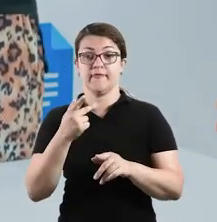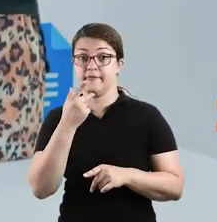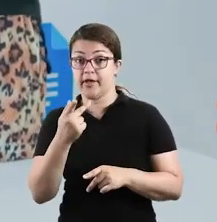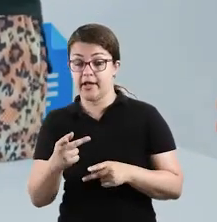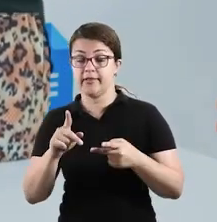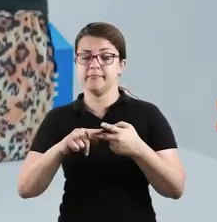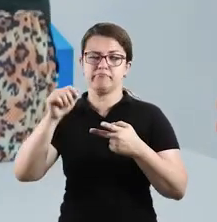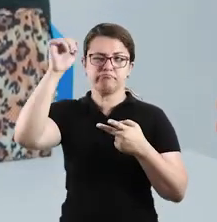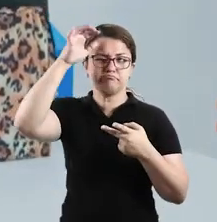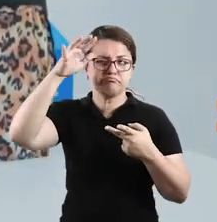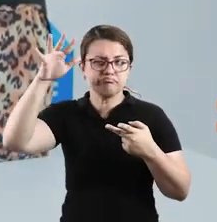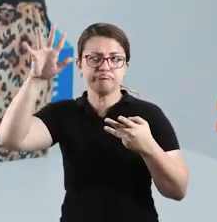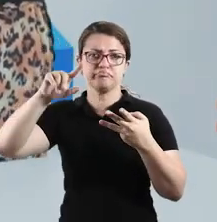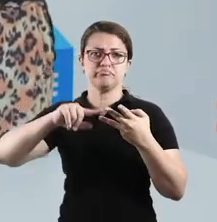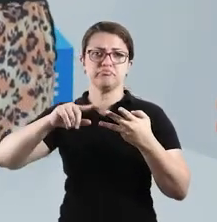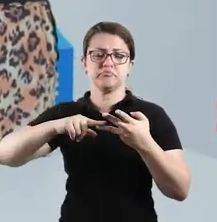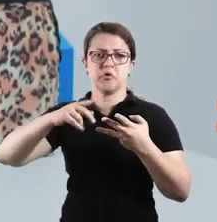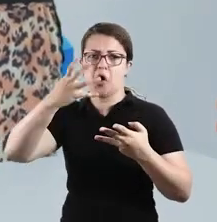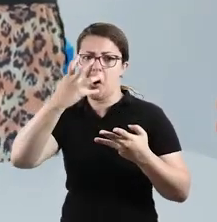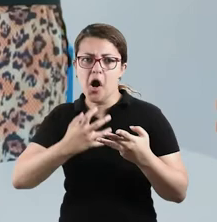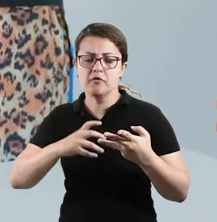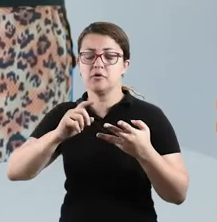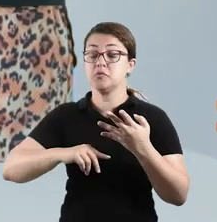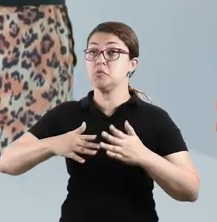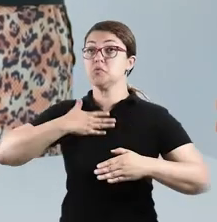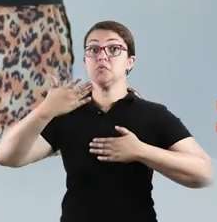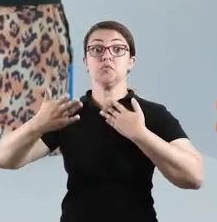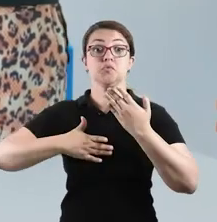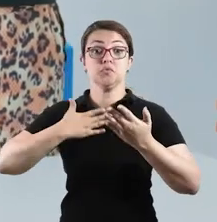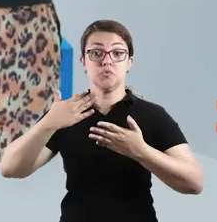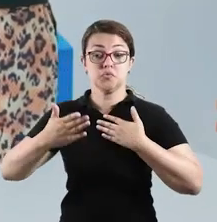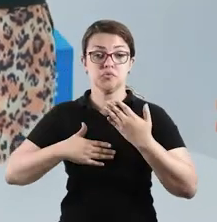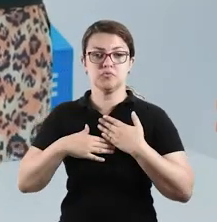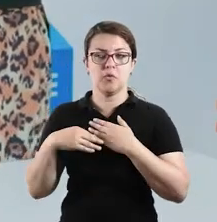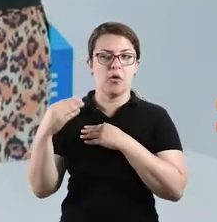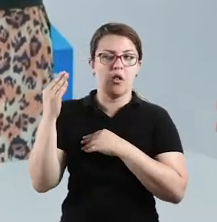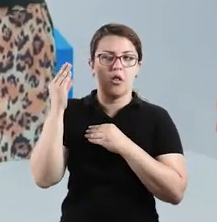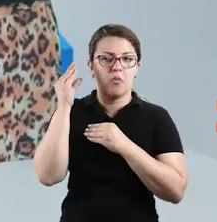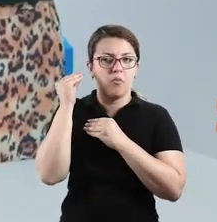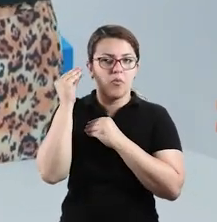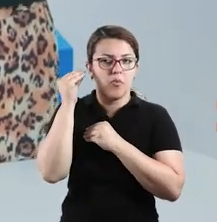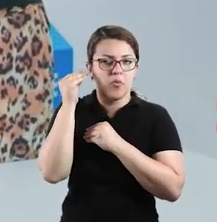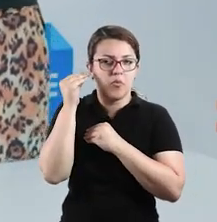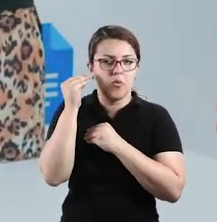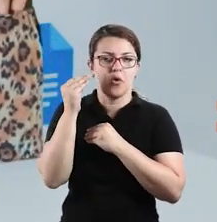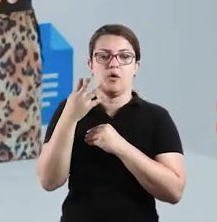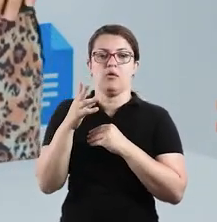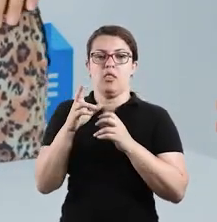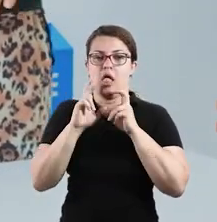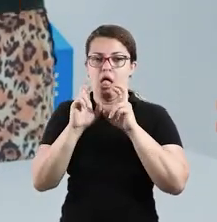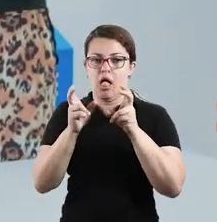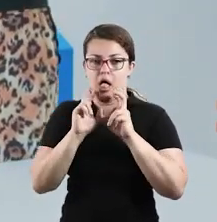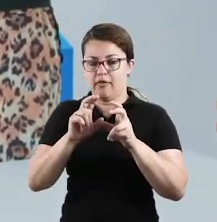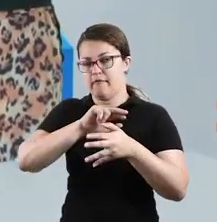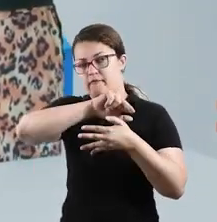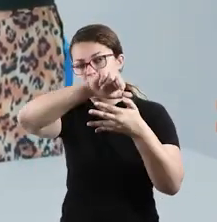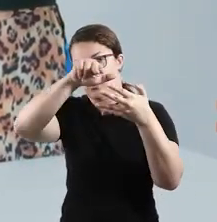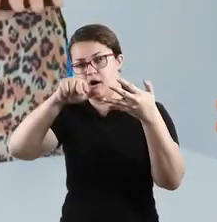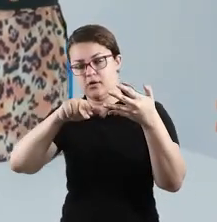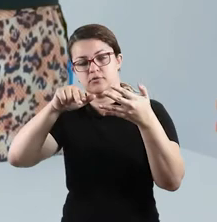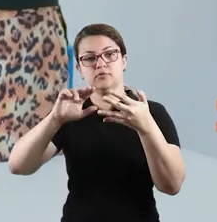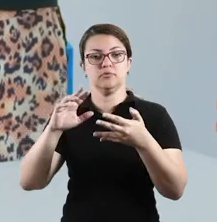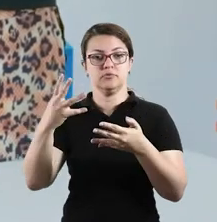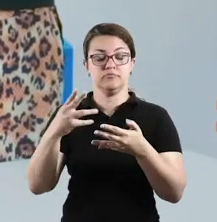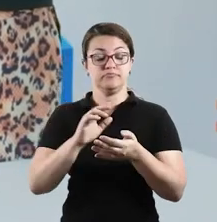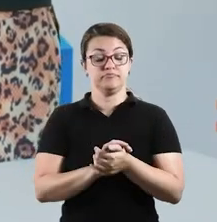fala, pensamento, raiva, espanto, cochilo, cochicho, grito, etc. Então, nessa atividade,